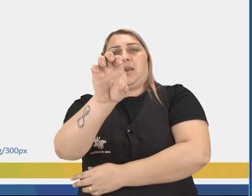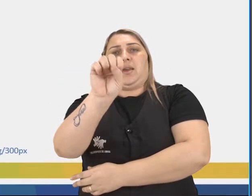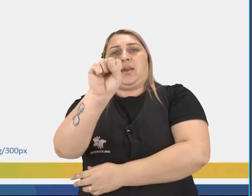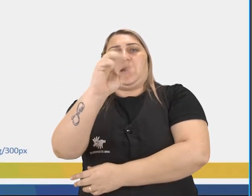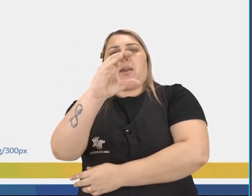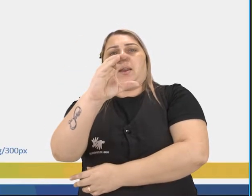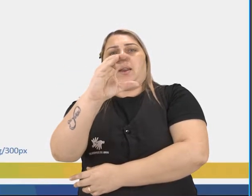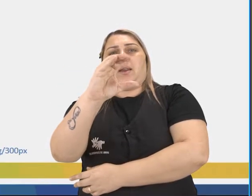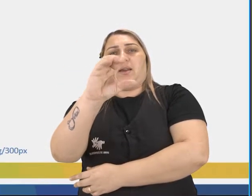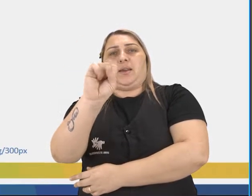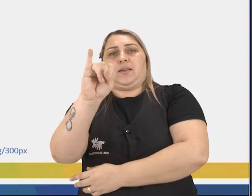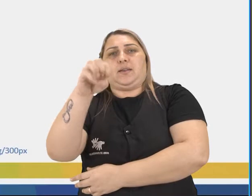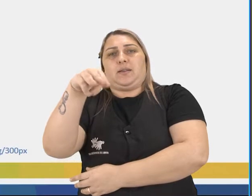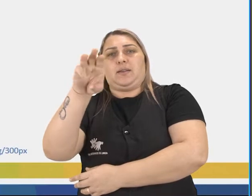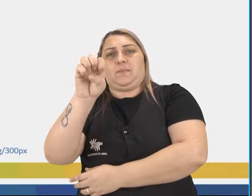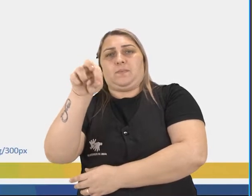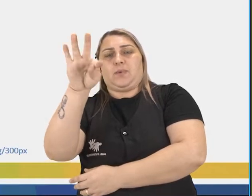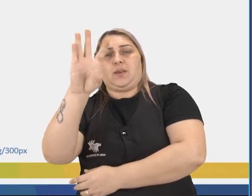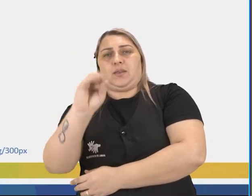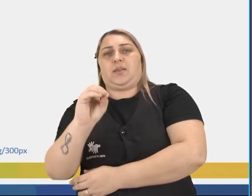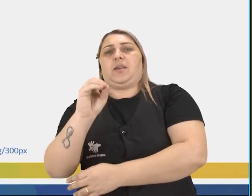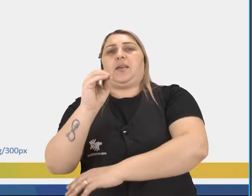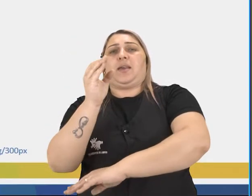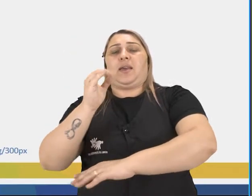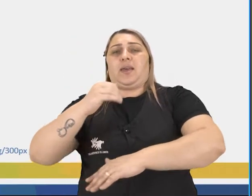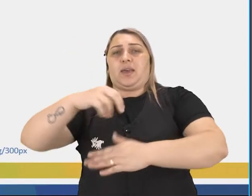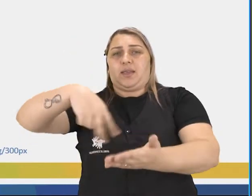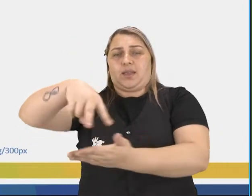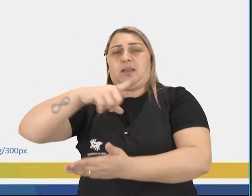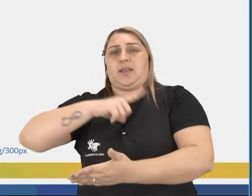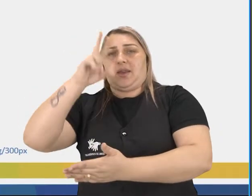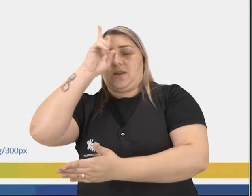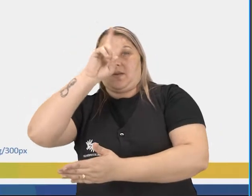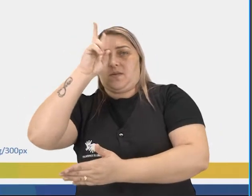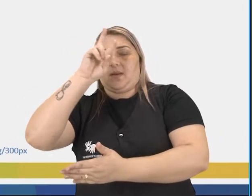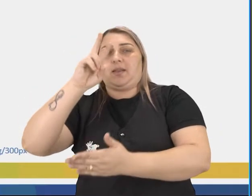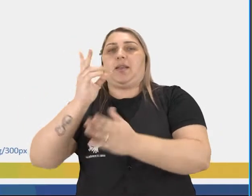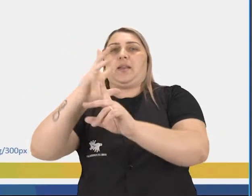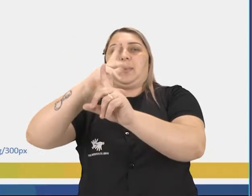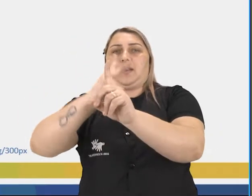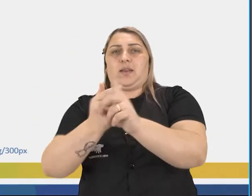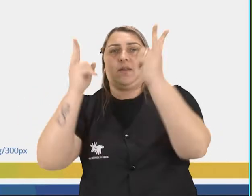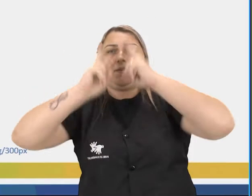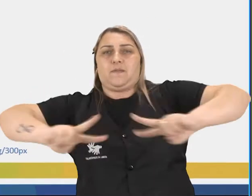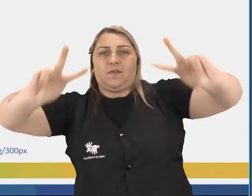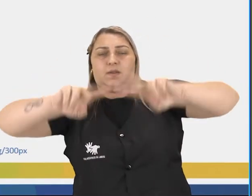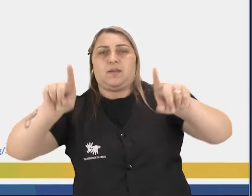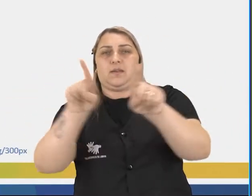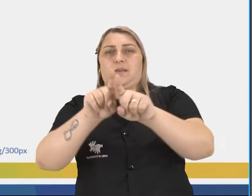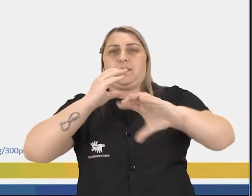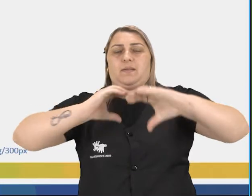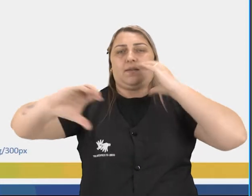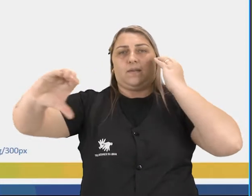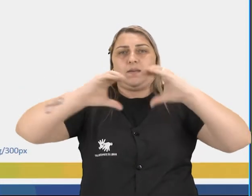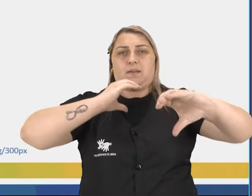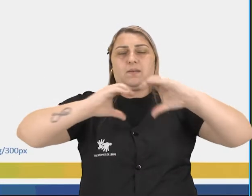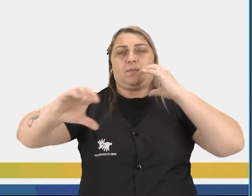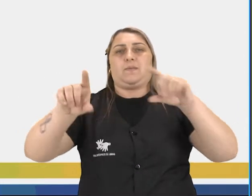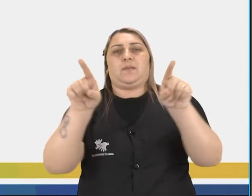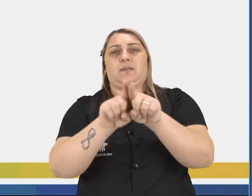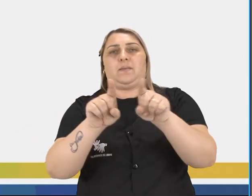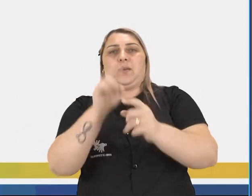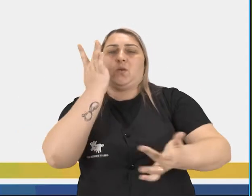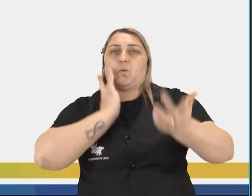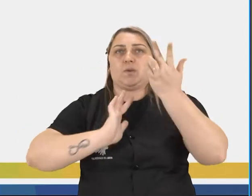A dança tem história e essa história acompanha a evolução das artes visuais também, da música e do